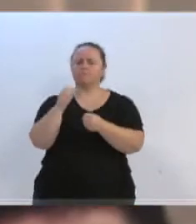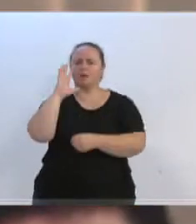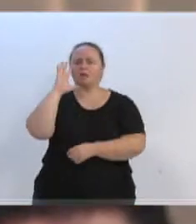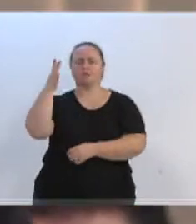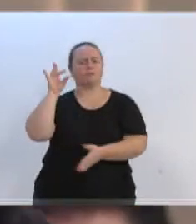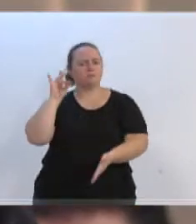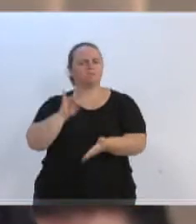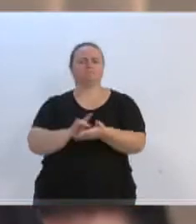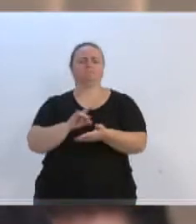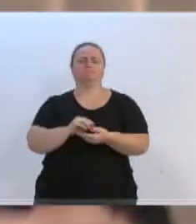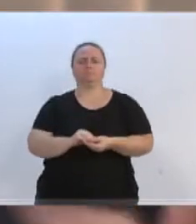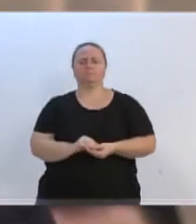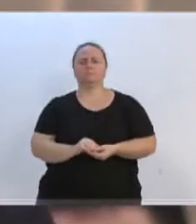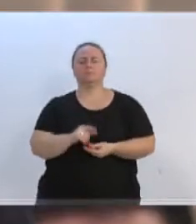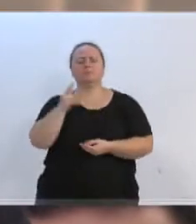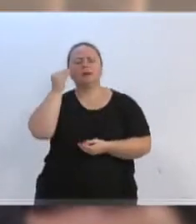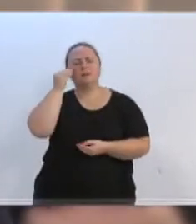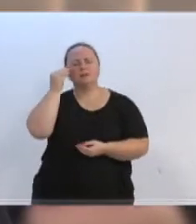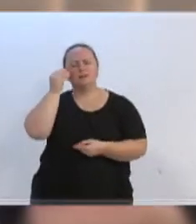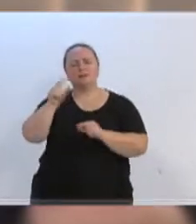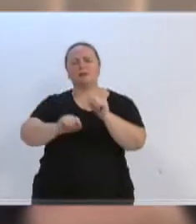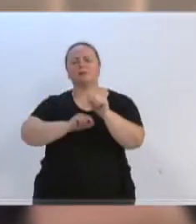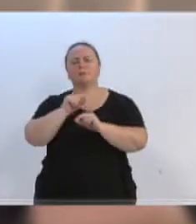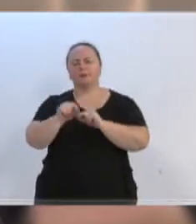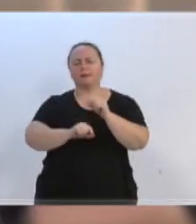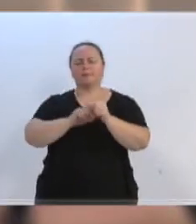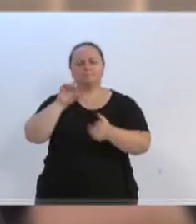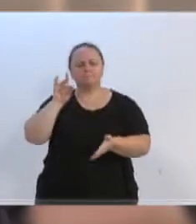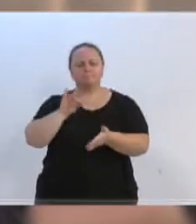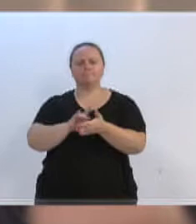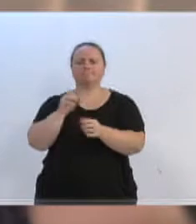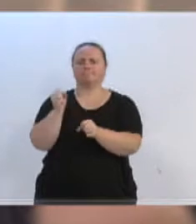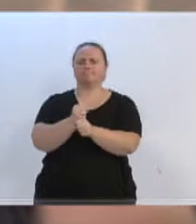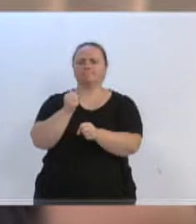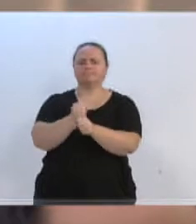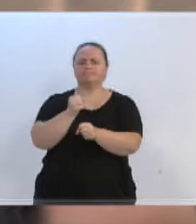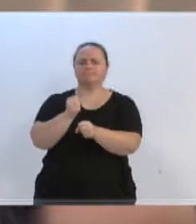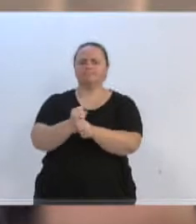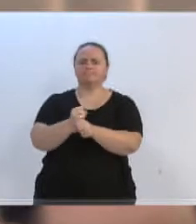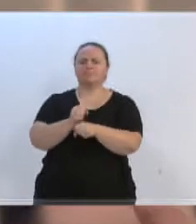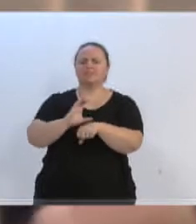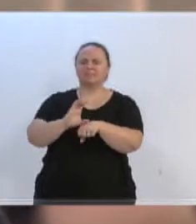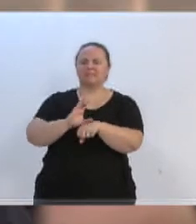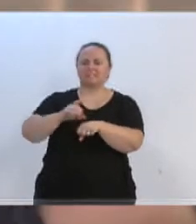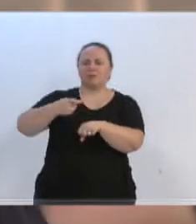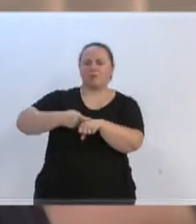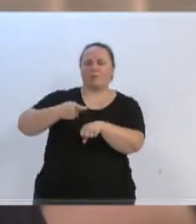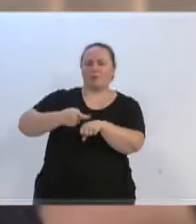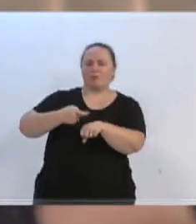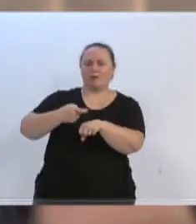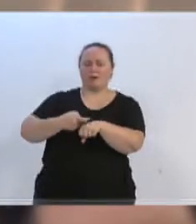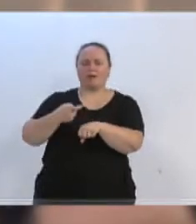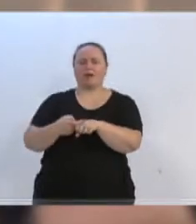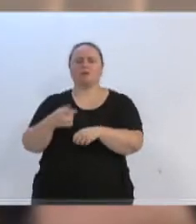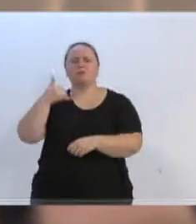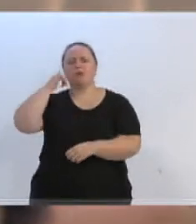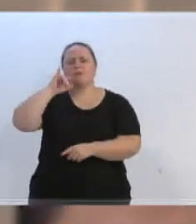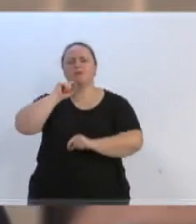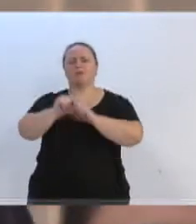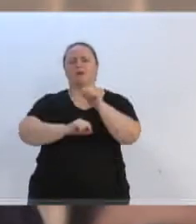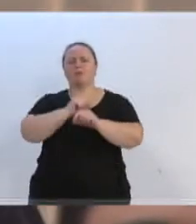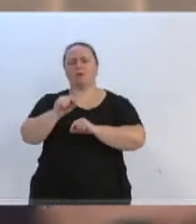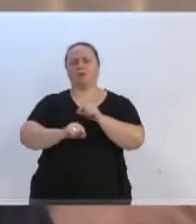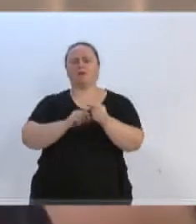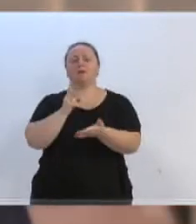for possível, tentar buscar fazer ali, de fato, a ponte de concreto ou algo que não precise mais constantemente ficar gastando recursos